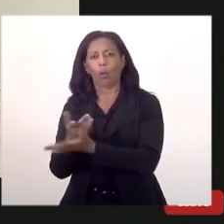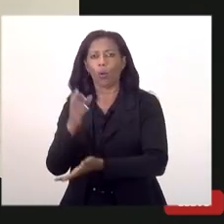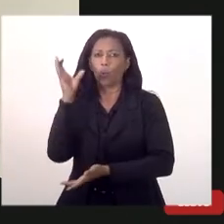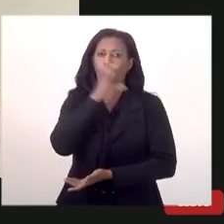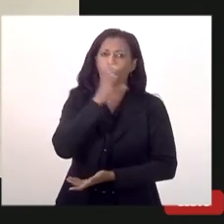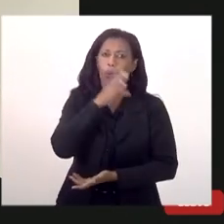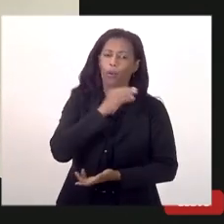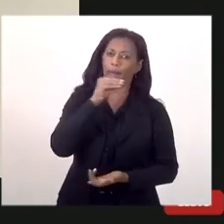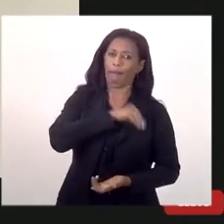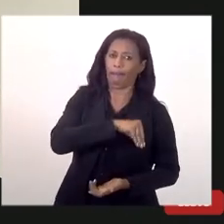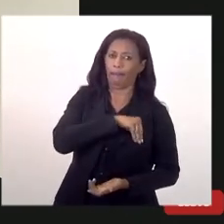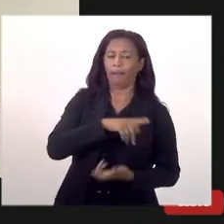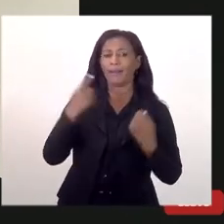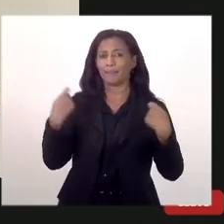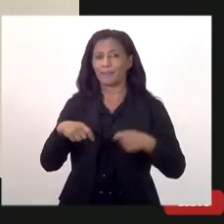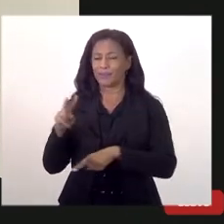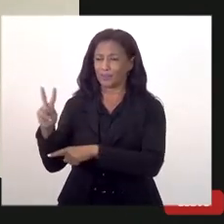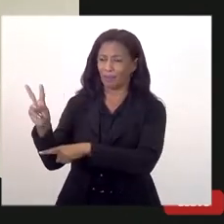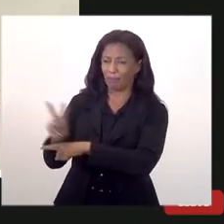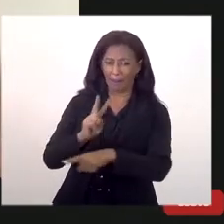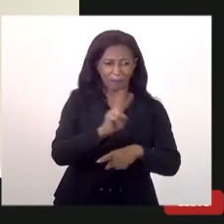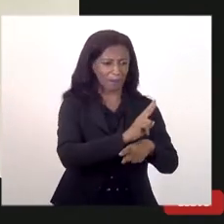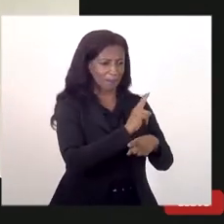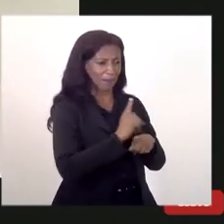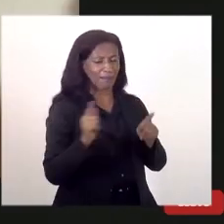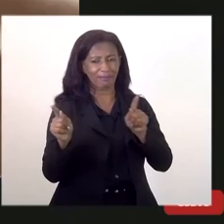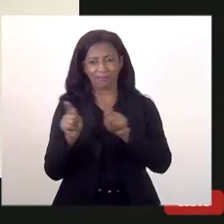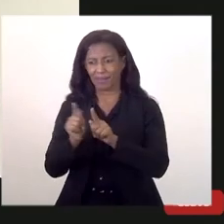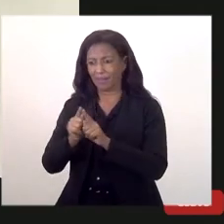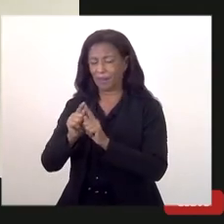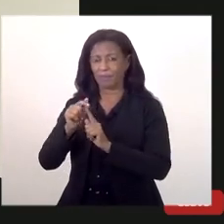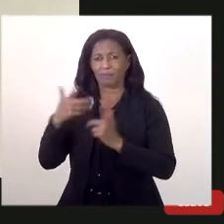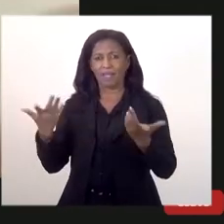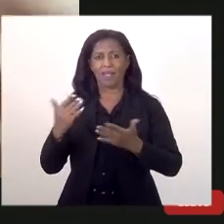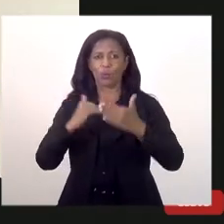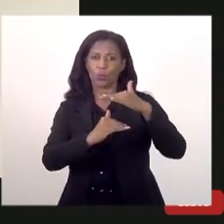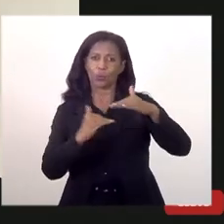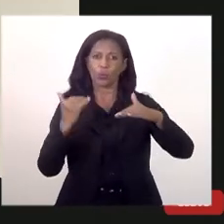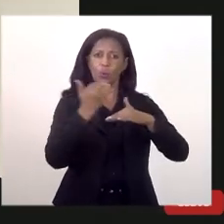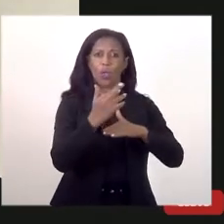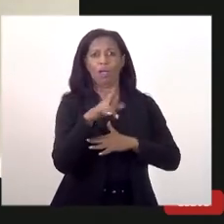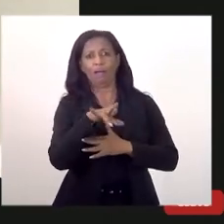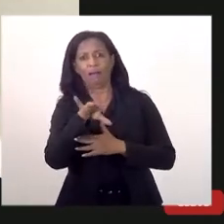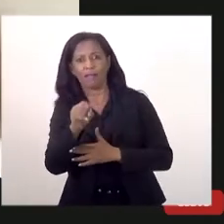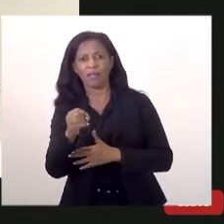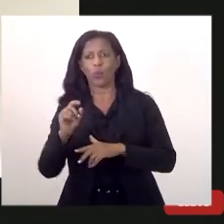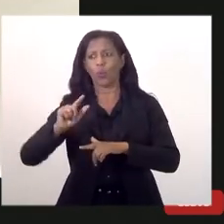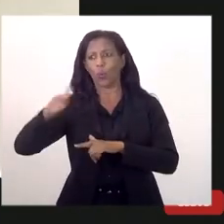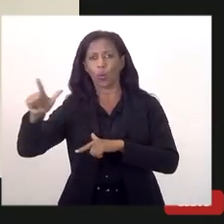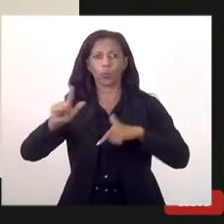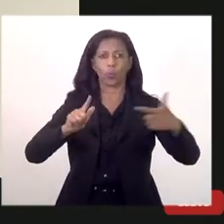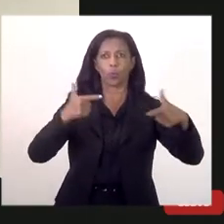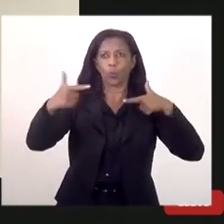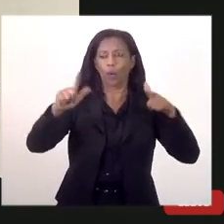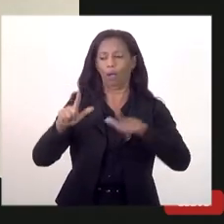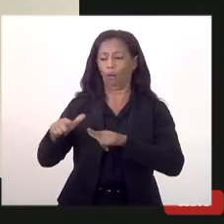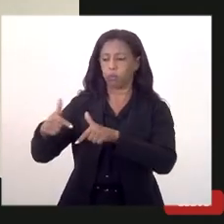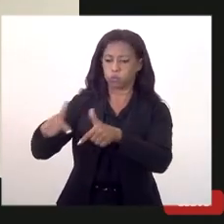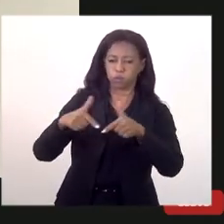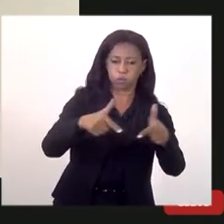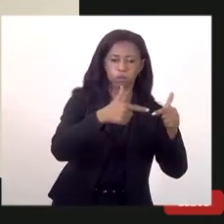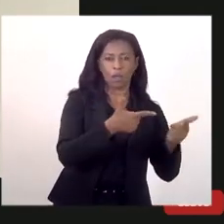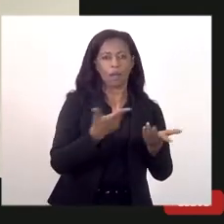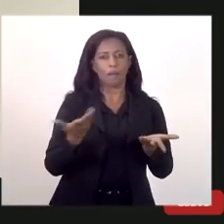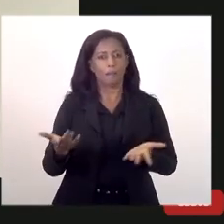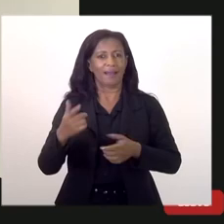que a gente teve que mobilizar né e a própria Assembleia criou o Supera Rio criou outras ações que se complementou para a gente tentar